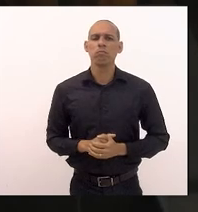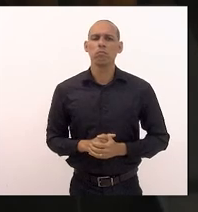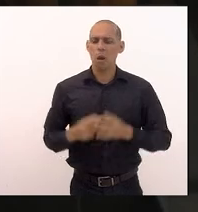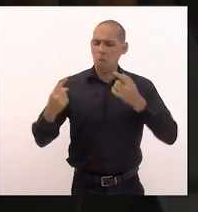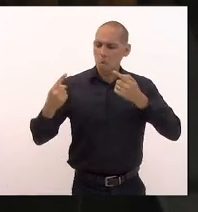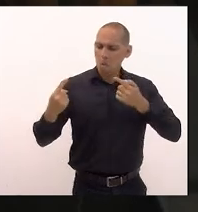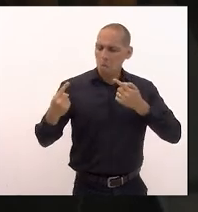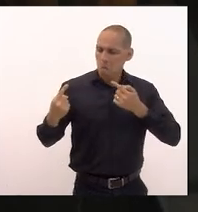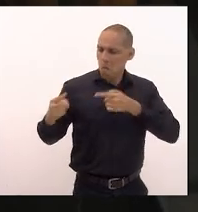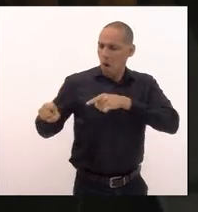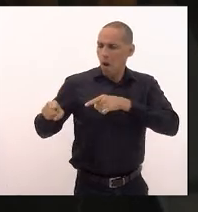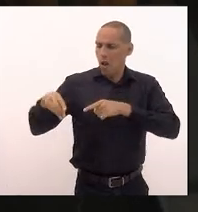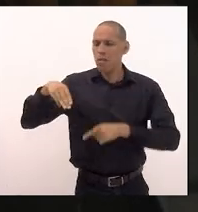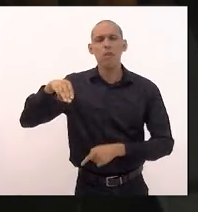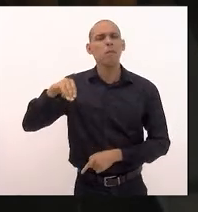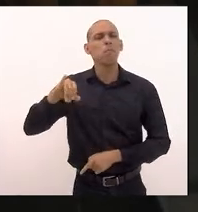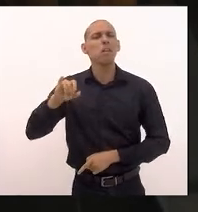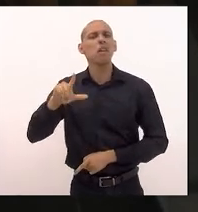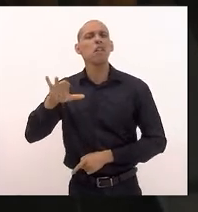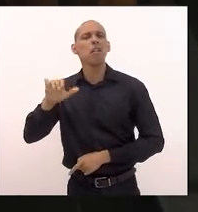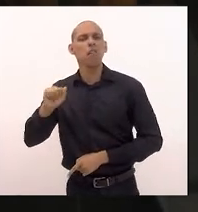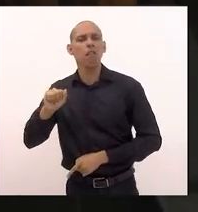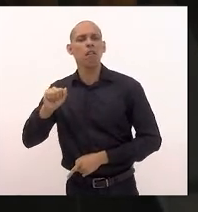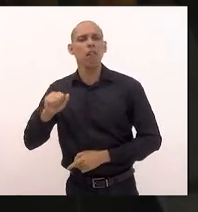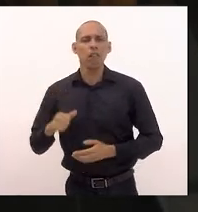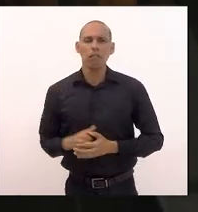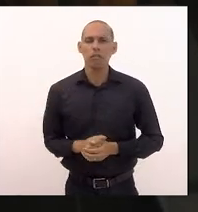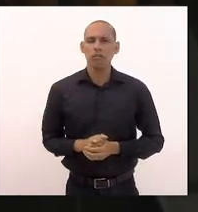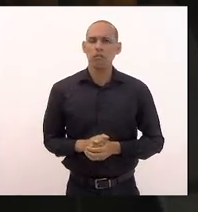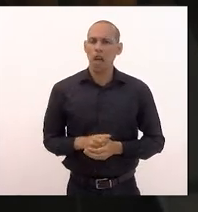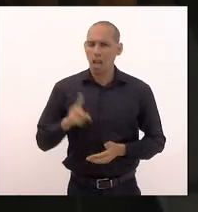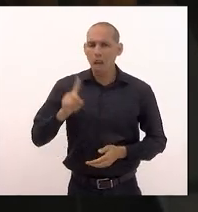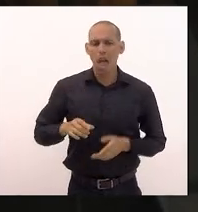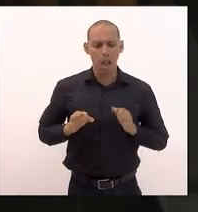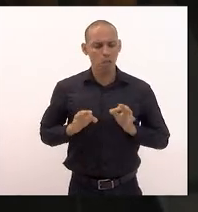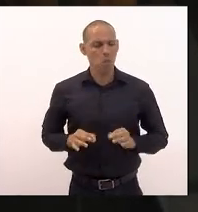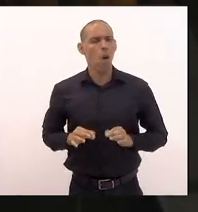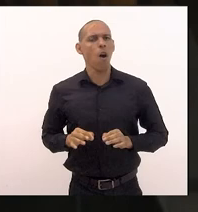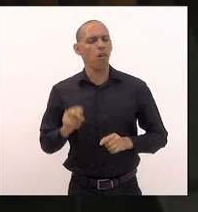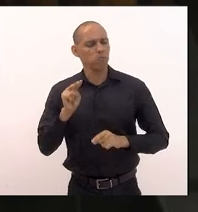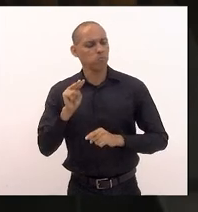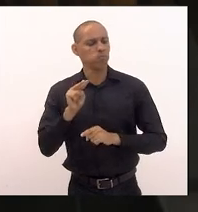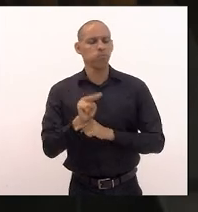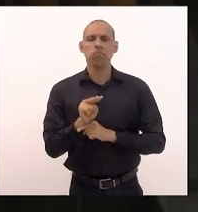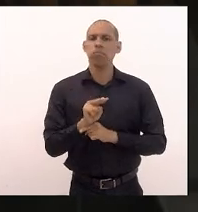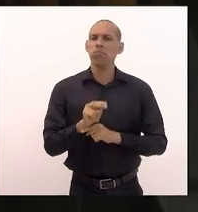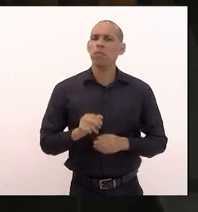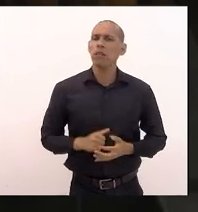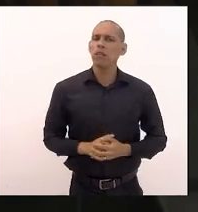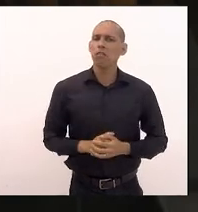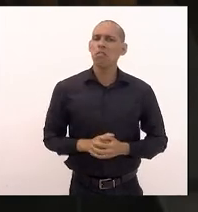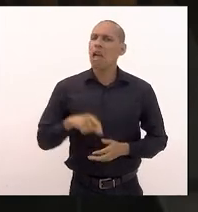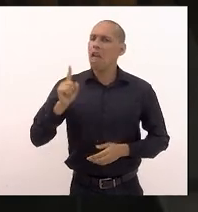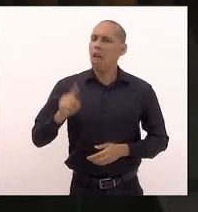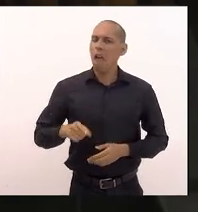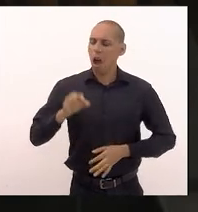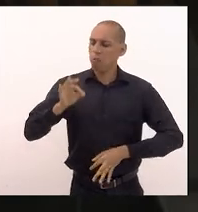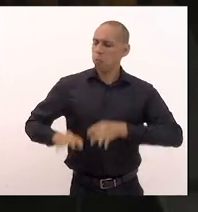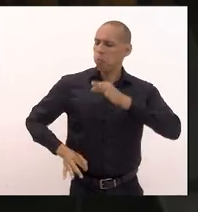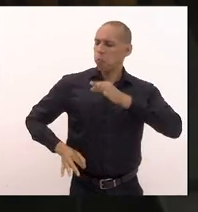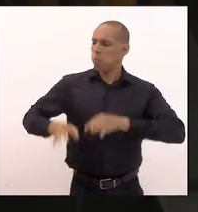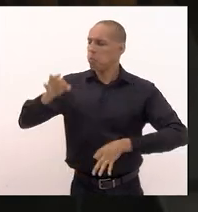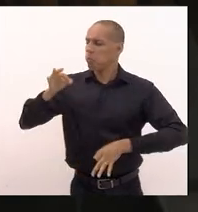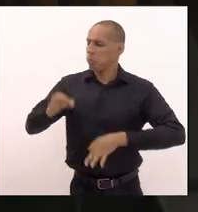das milícias um rigoroso fiscalizador um rigoroso apurador das